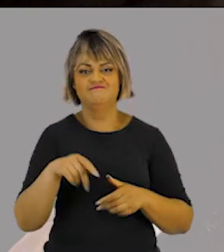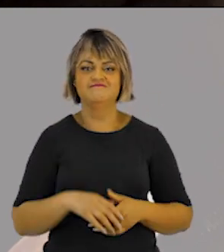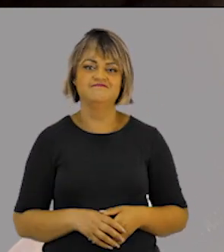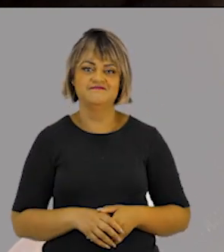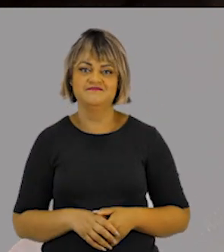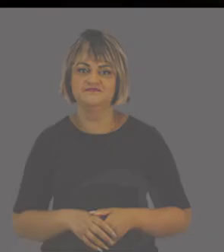aqui sobre o direito eleitoral.